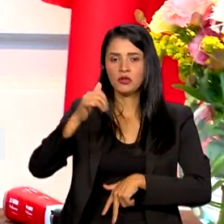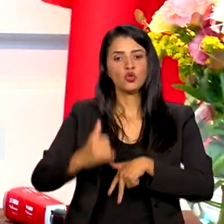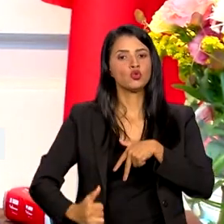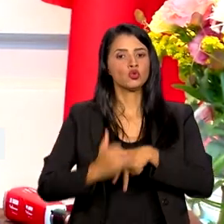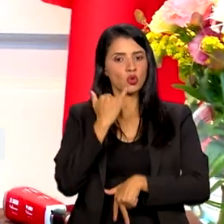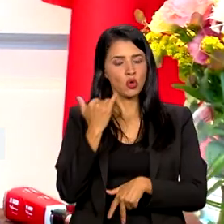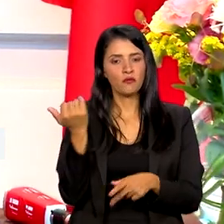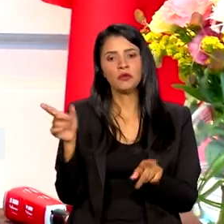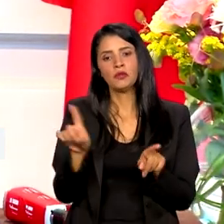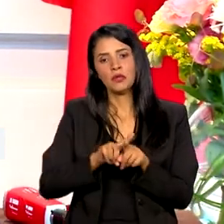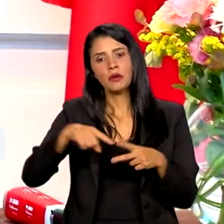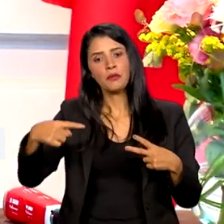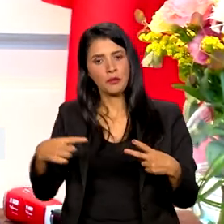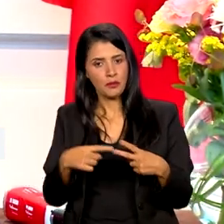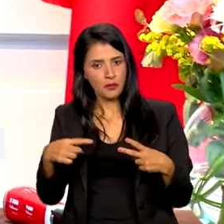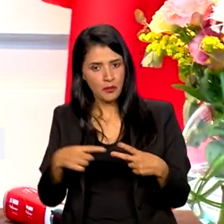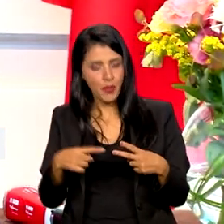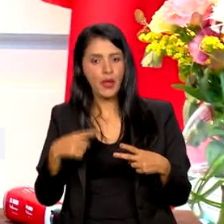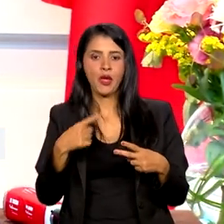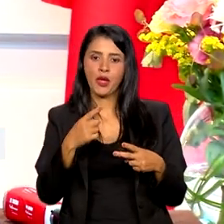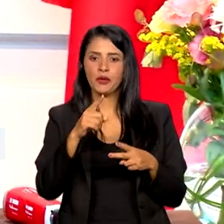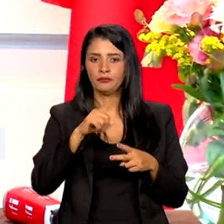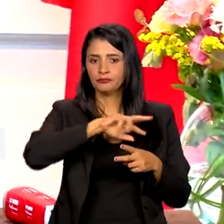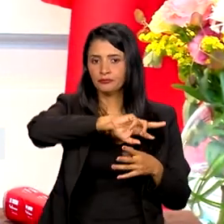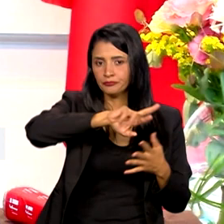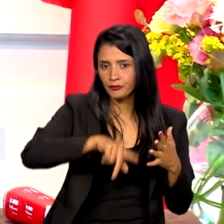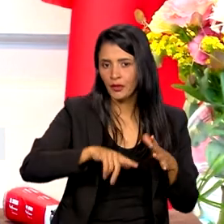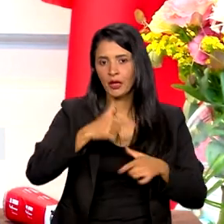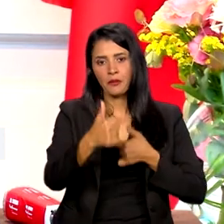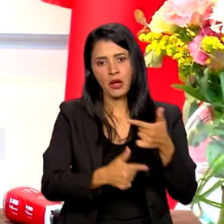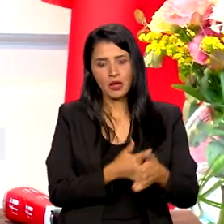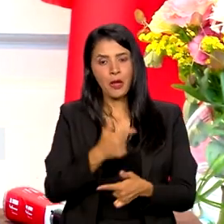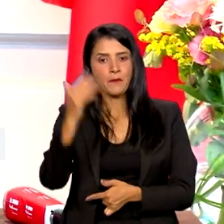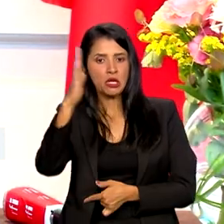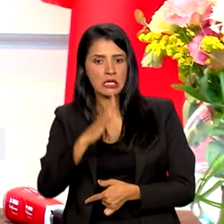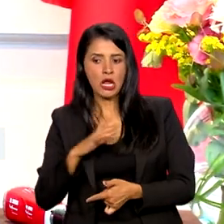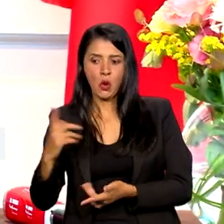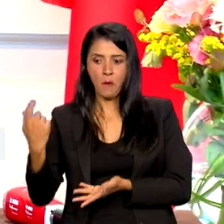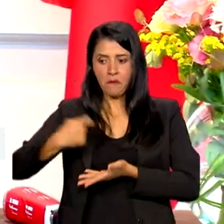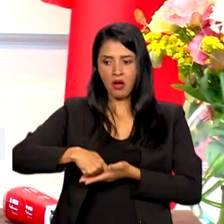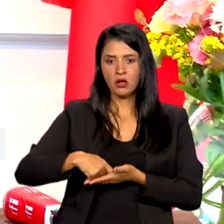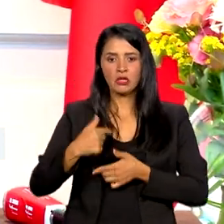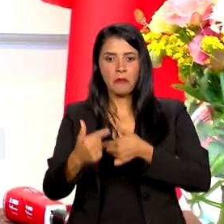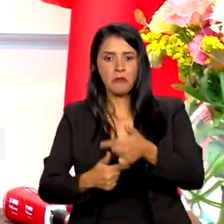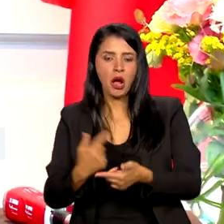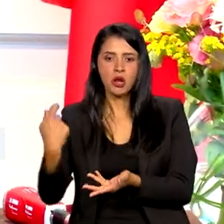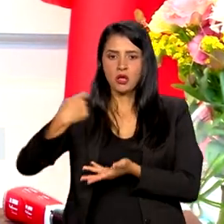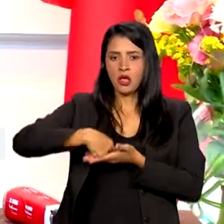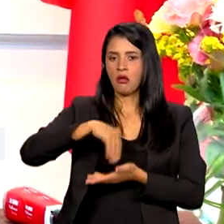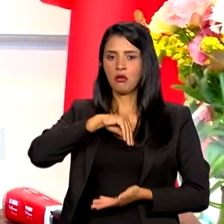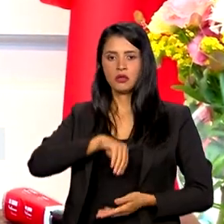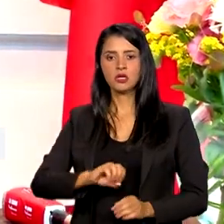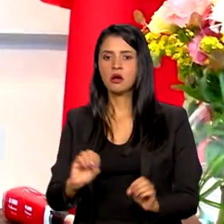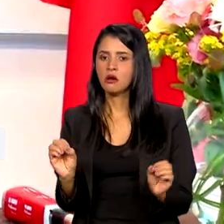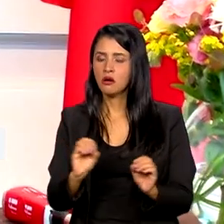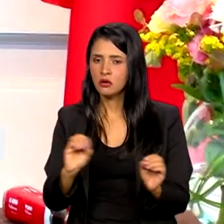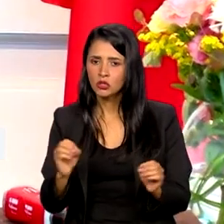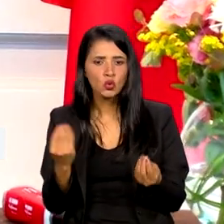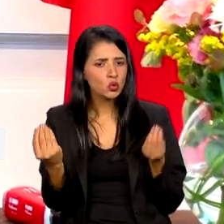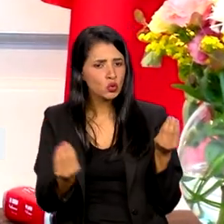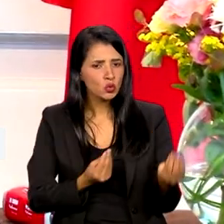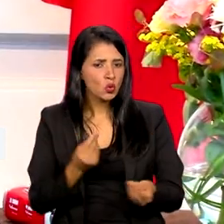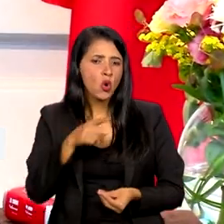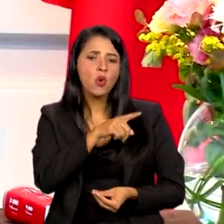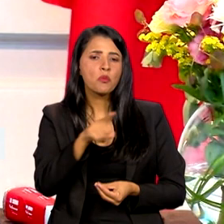também sobre questões trabalhistas, que brasileiros estariam levando calotes, trabalham, não recebem. Como é